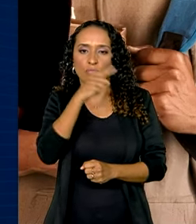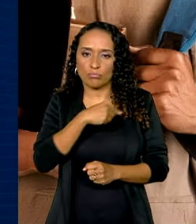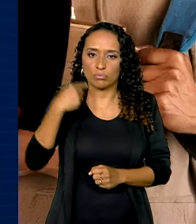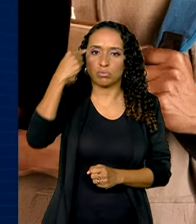letivas.